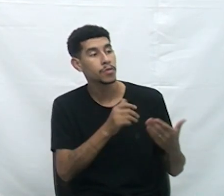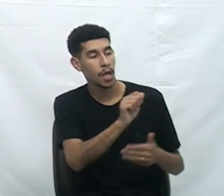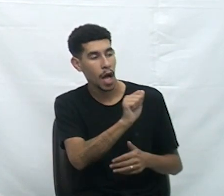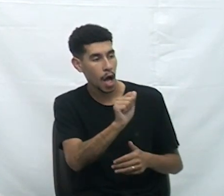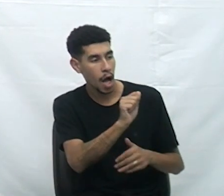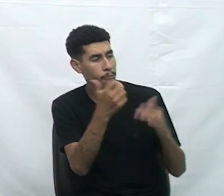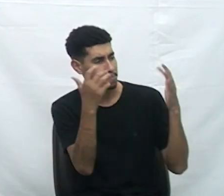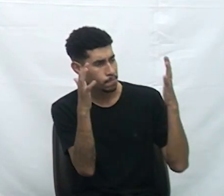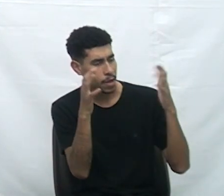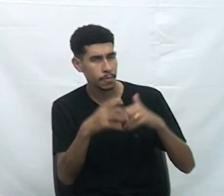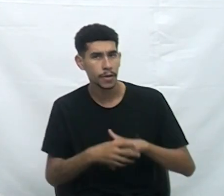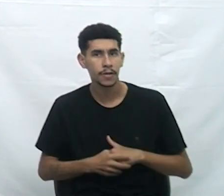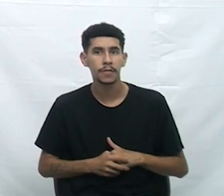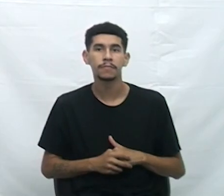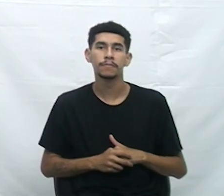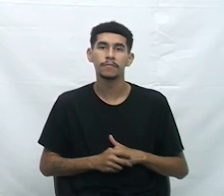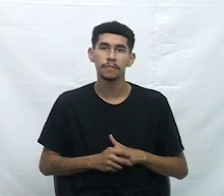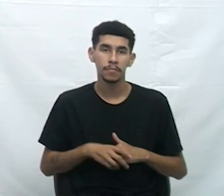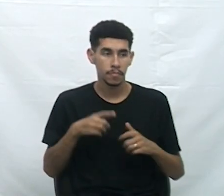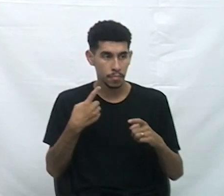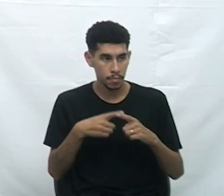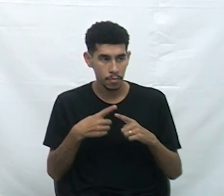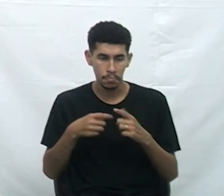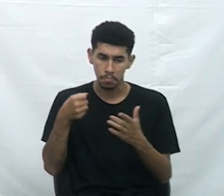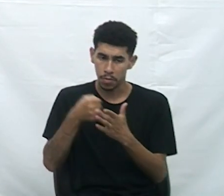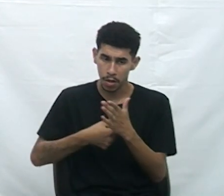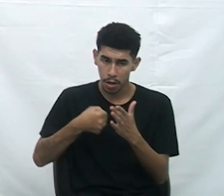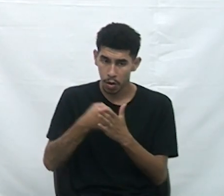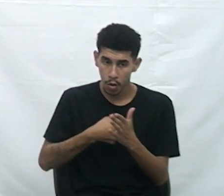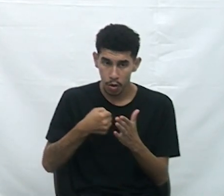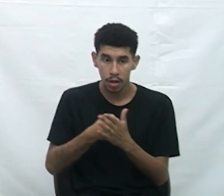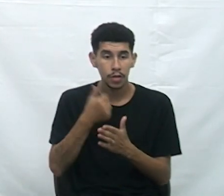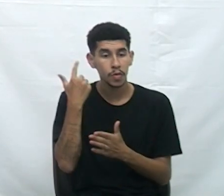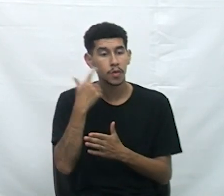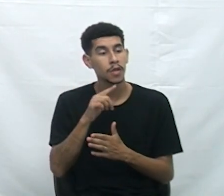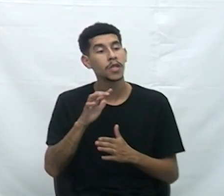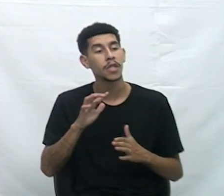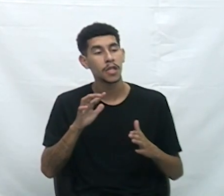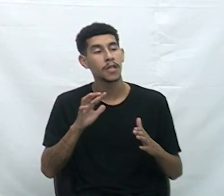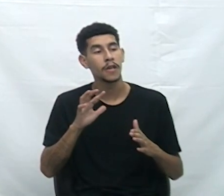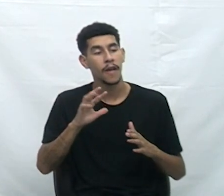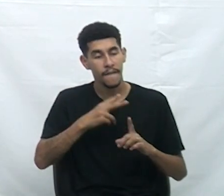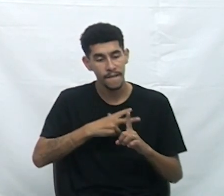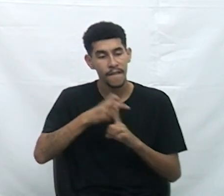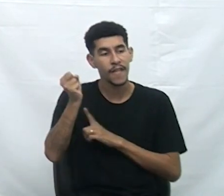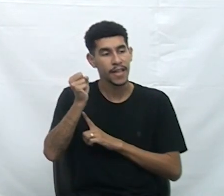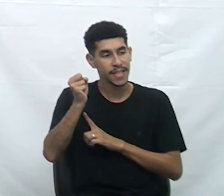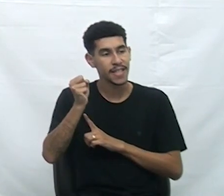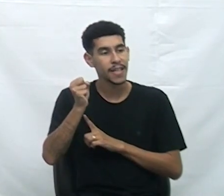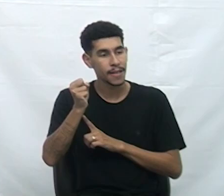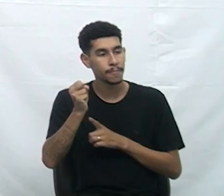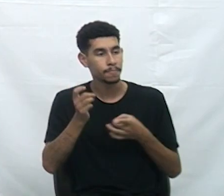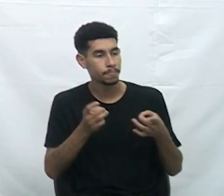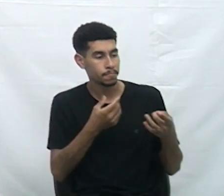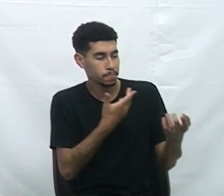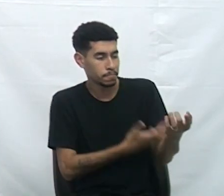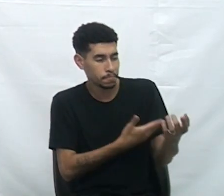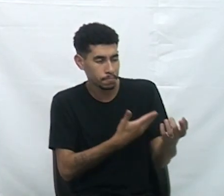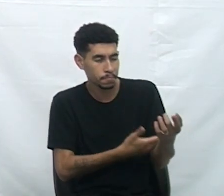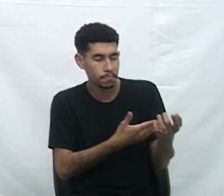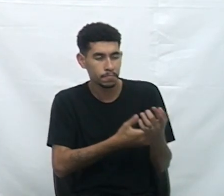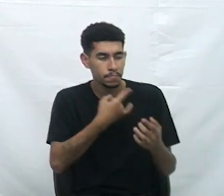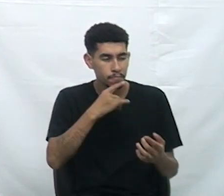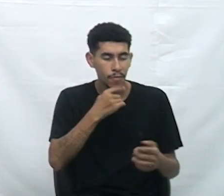pela determinação, pela luta, pela coragem de lutar contra uma doença